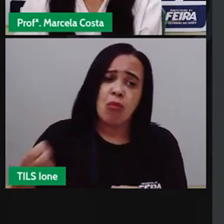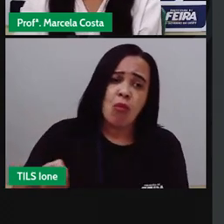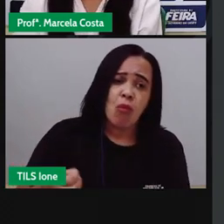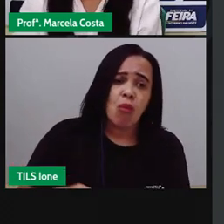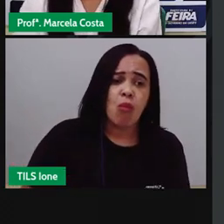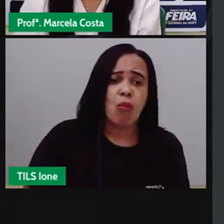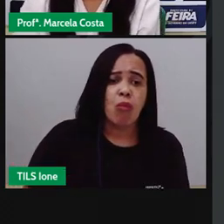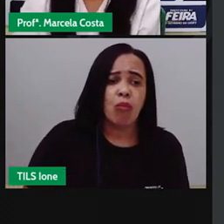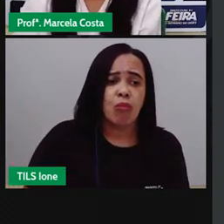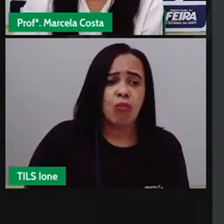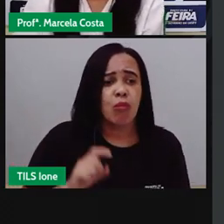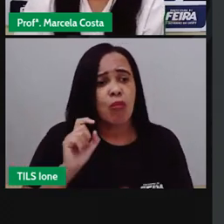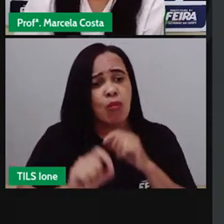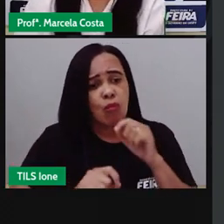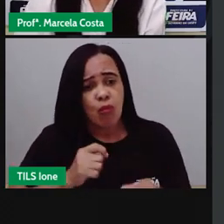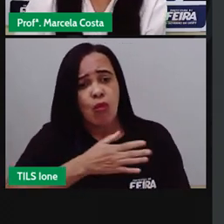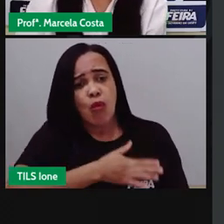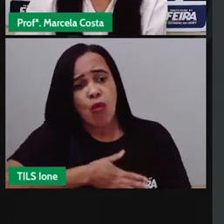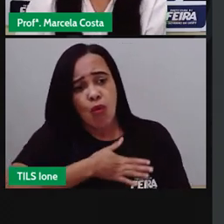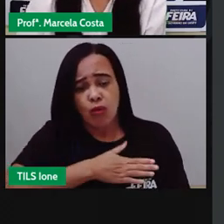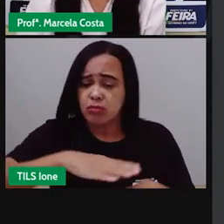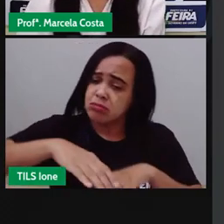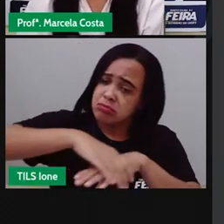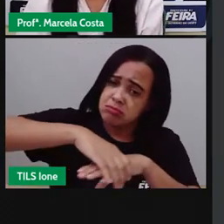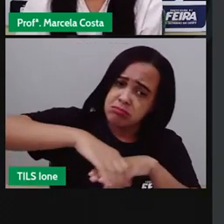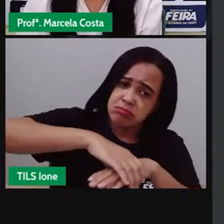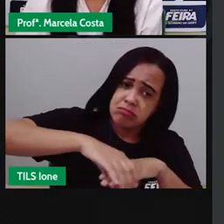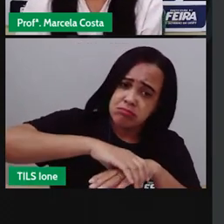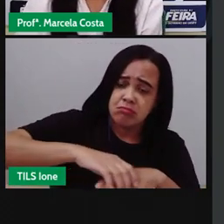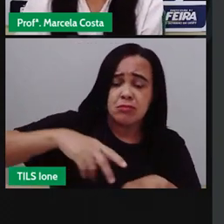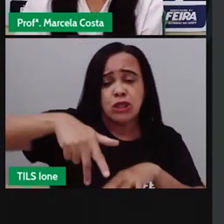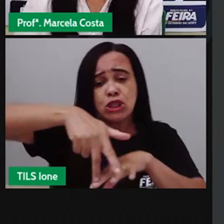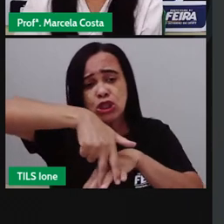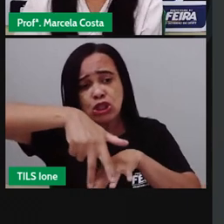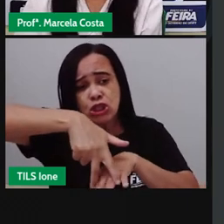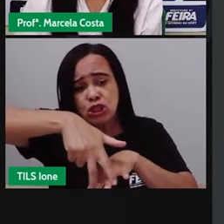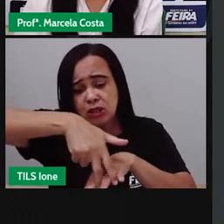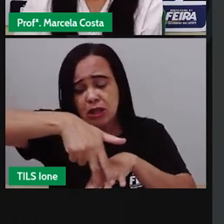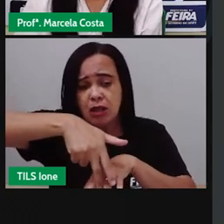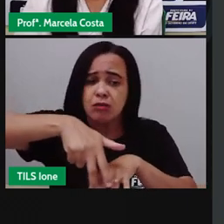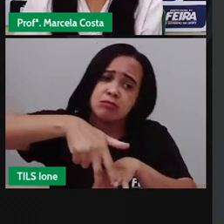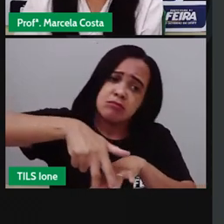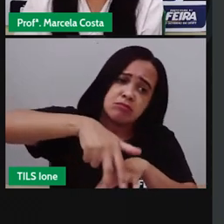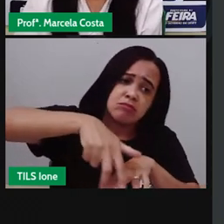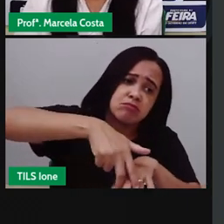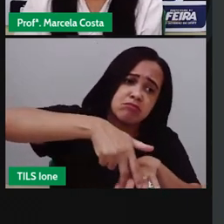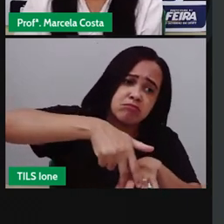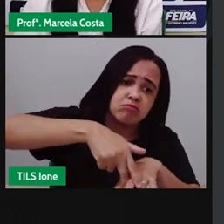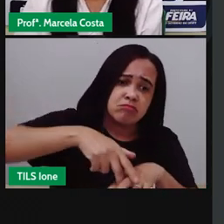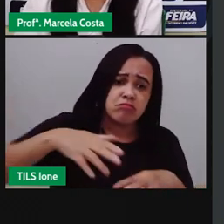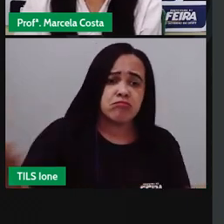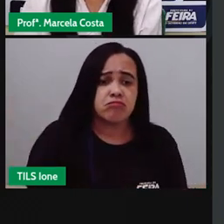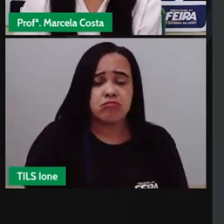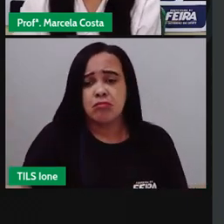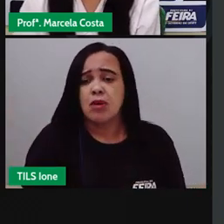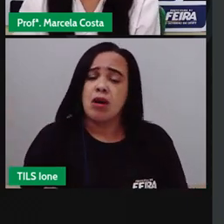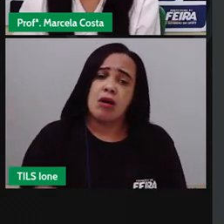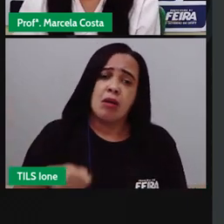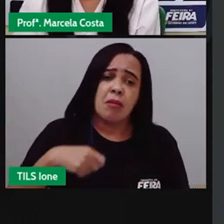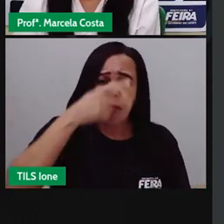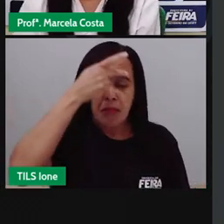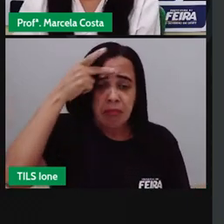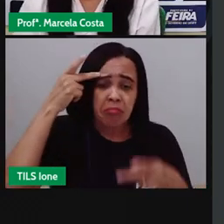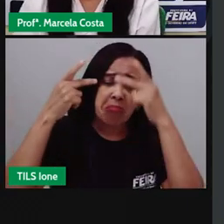Tem quem goste de sapato. Tem quem goste de chinelo. E se não fosse os gostos, quer